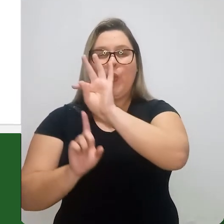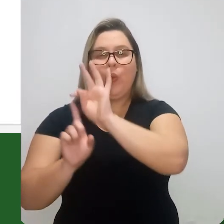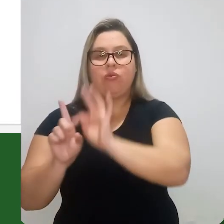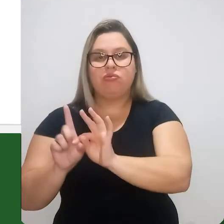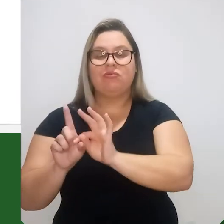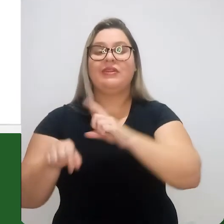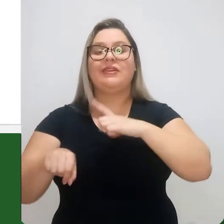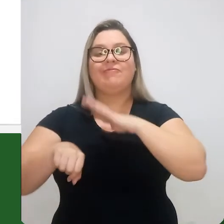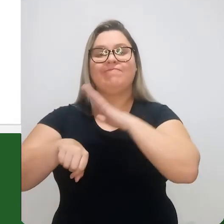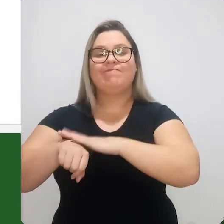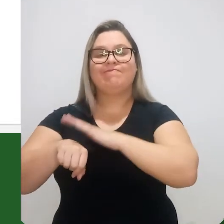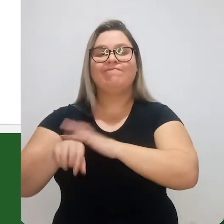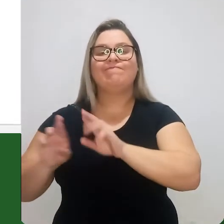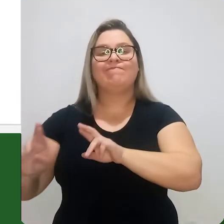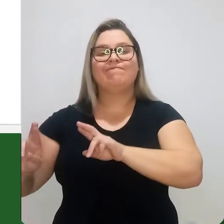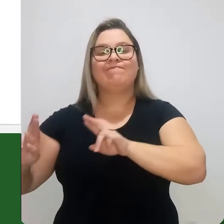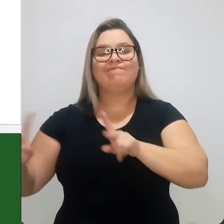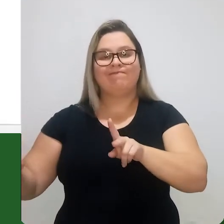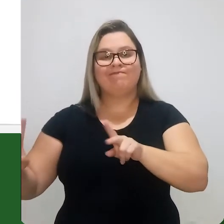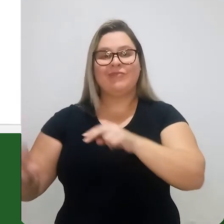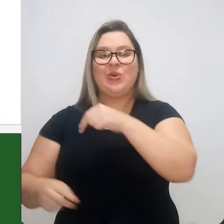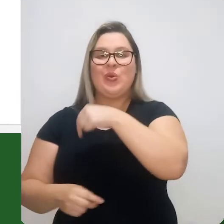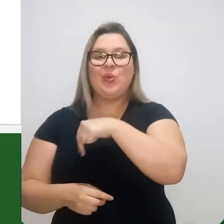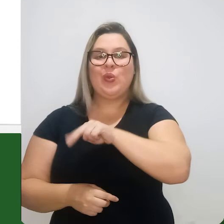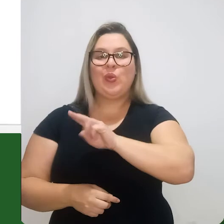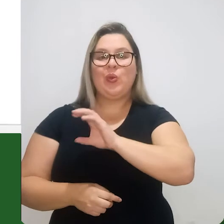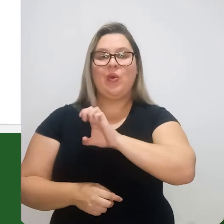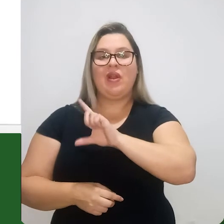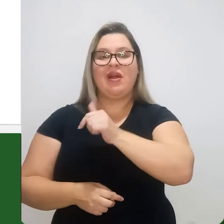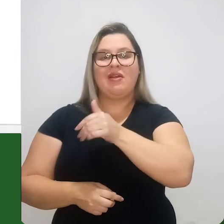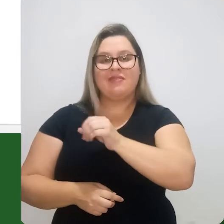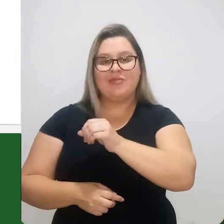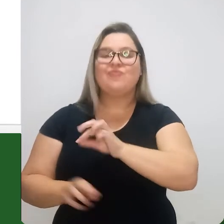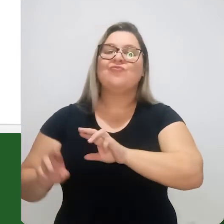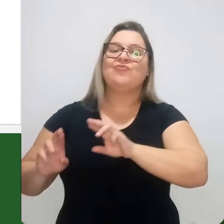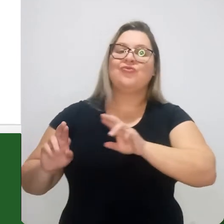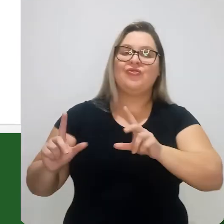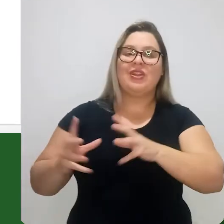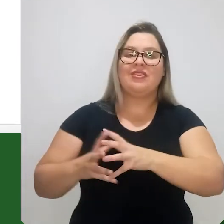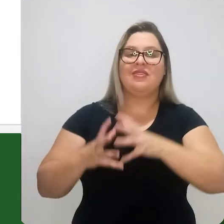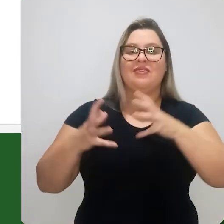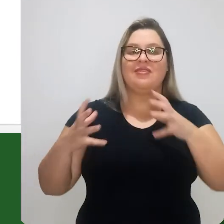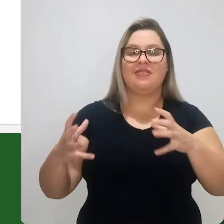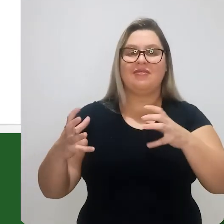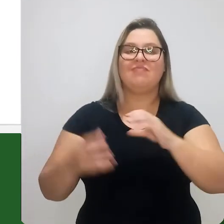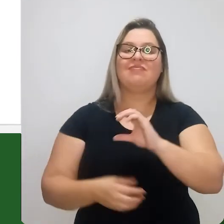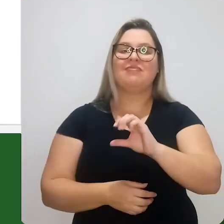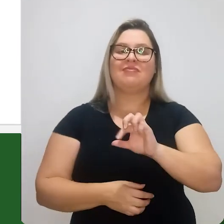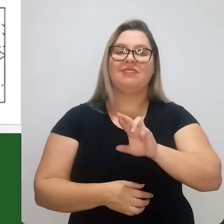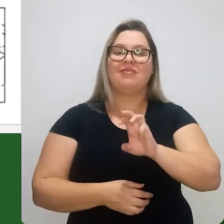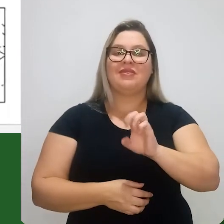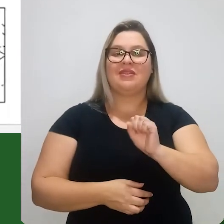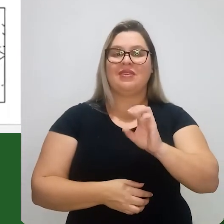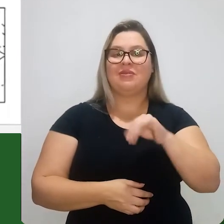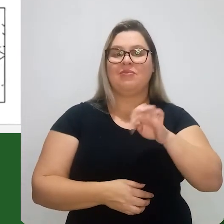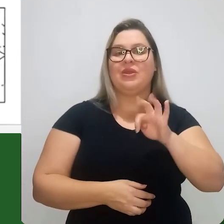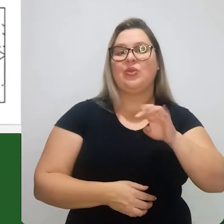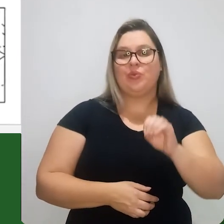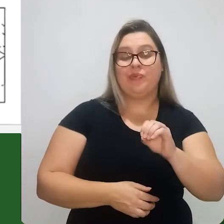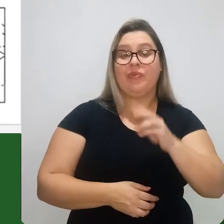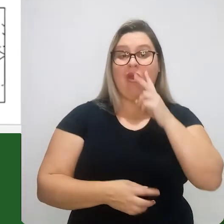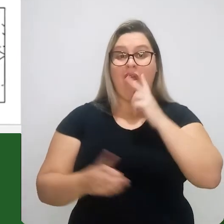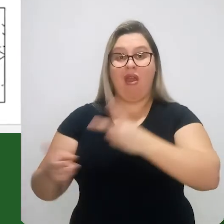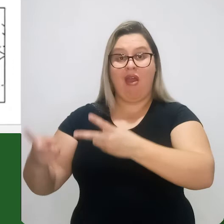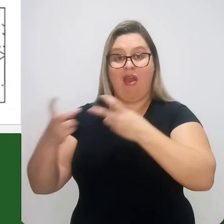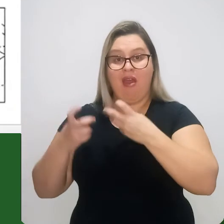do super resfriamento, nós vamos ter tempos diferentes para a nucleação e tempos diferentes para o crescimento. Então